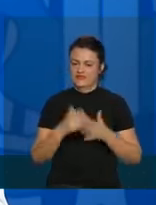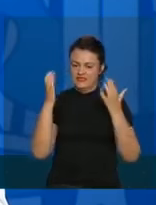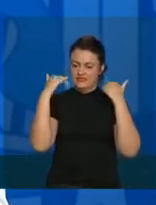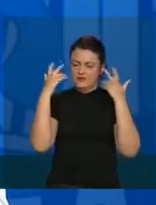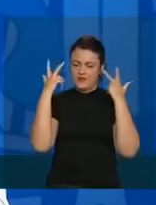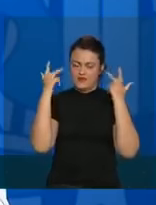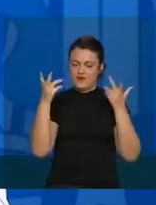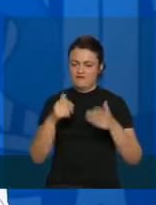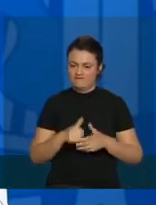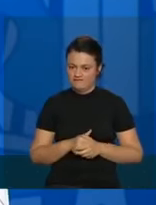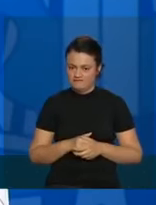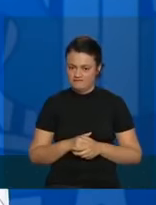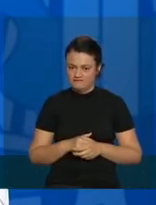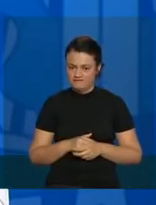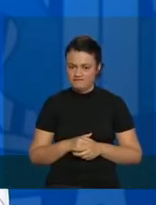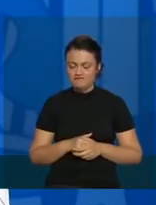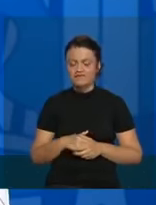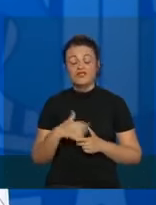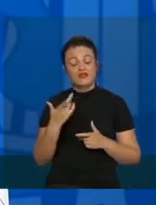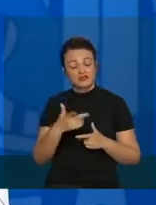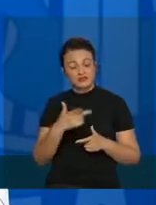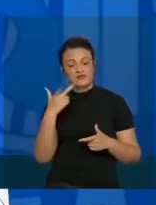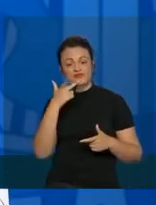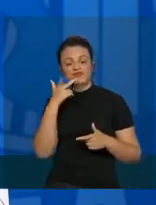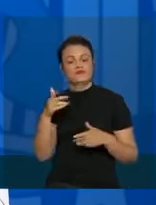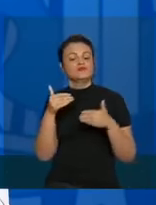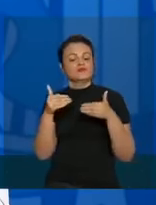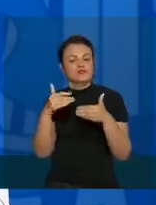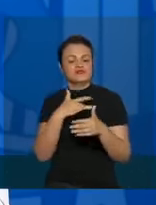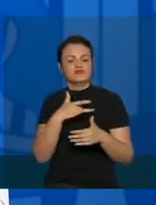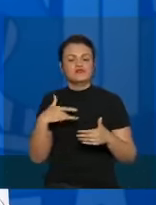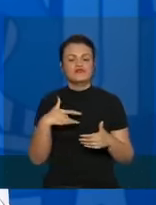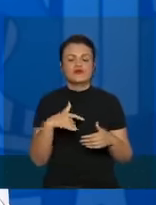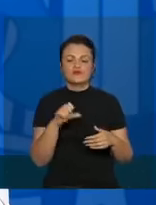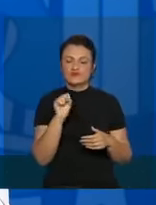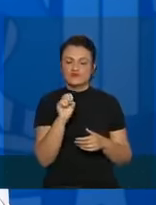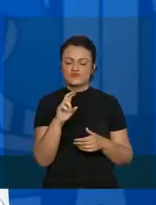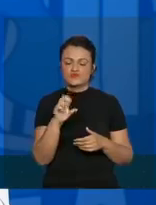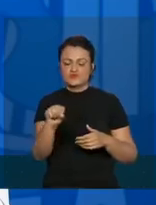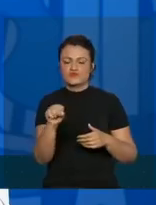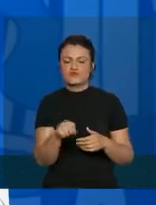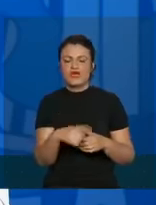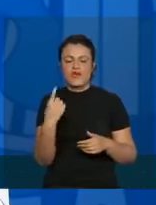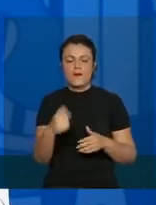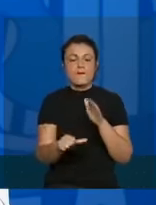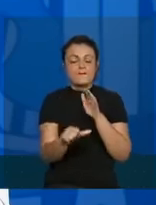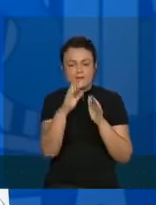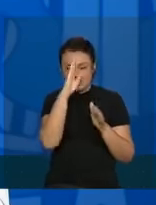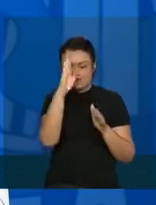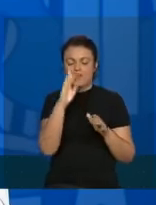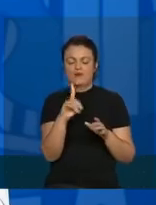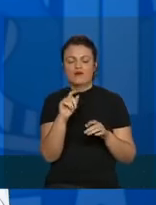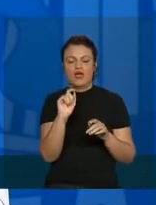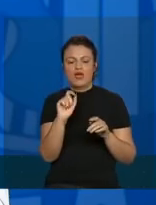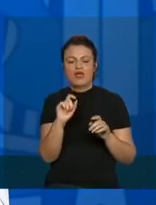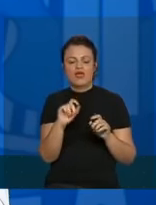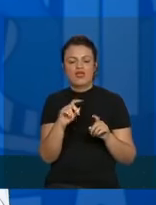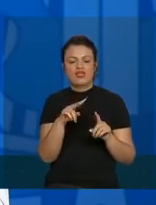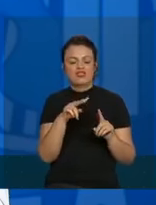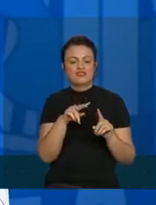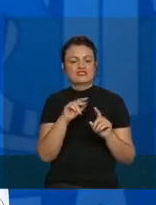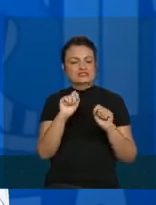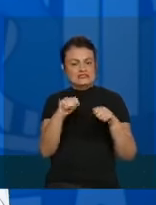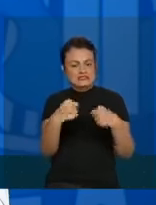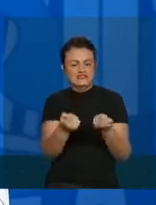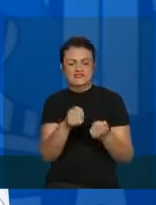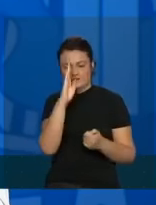Nós apoiamos nesse instinto, porque o Ministério da Saúde e o SUS, um dos pilares é a defesa intransigente da